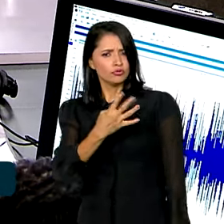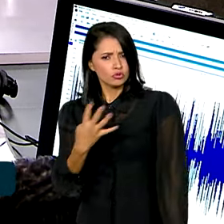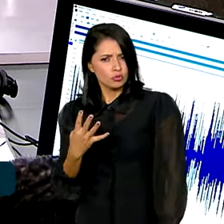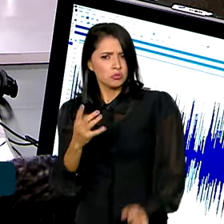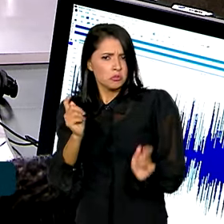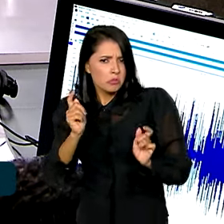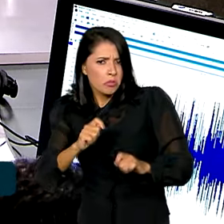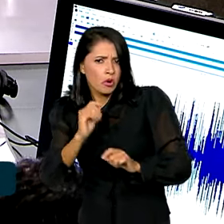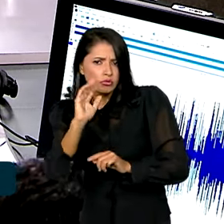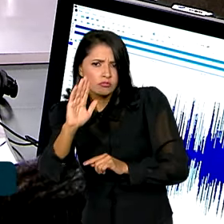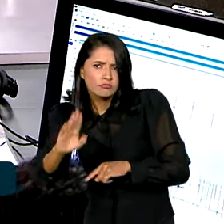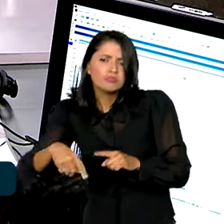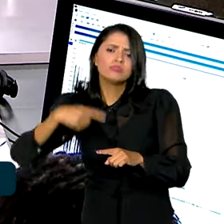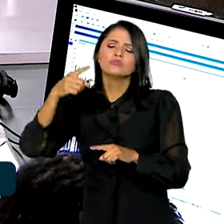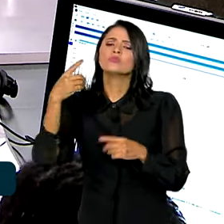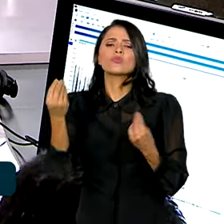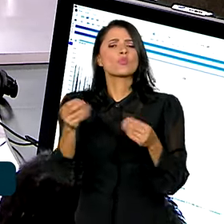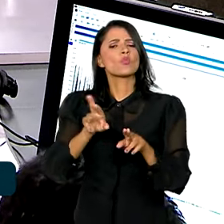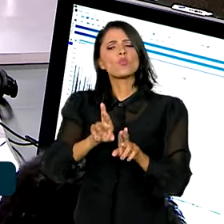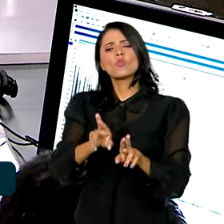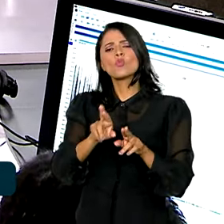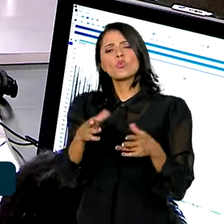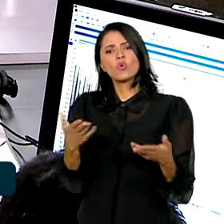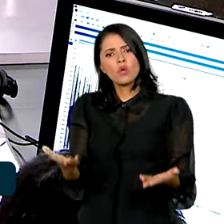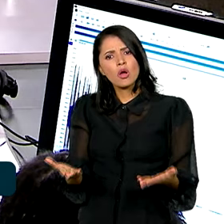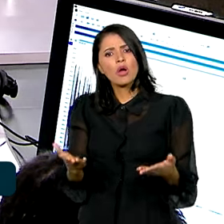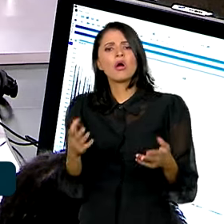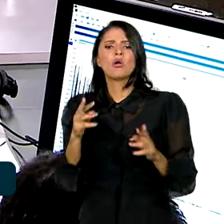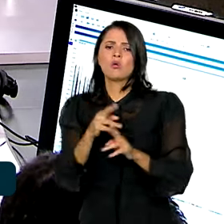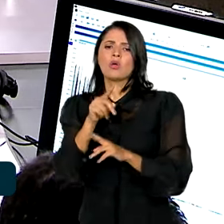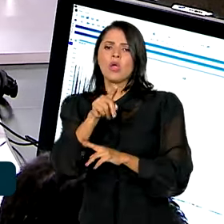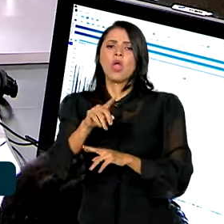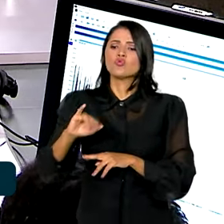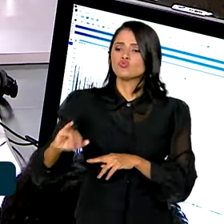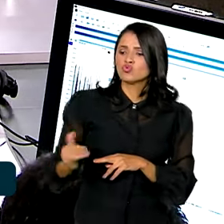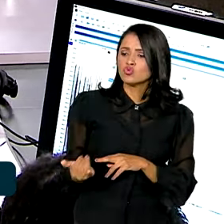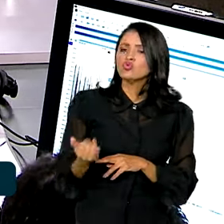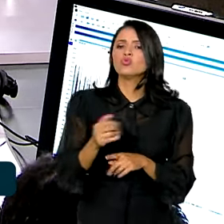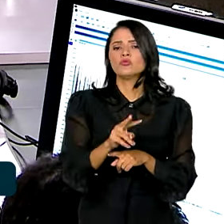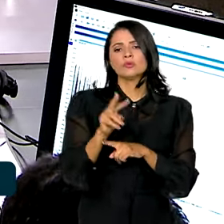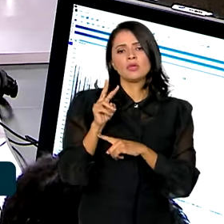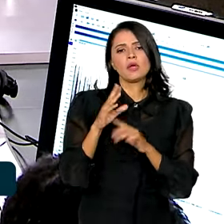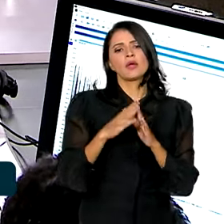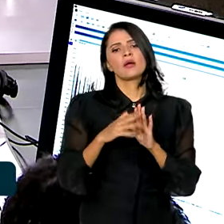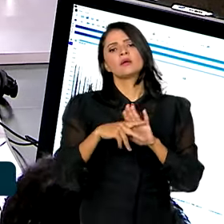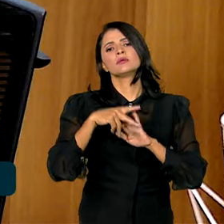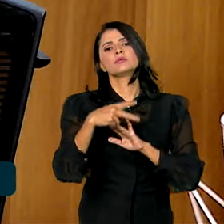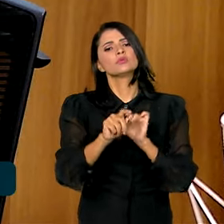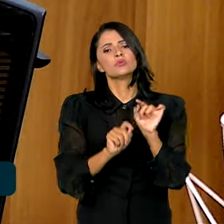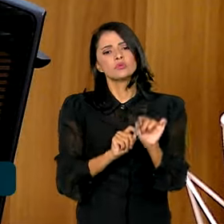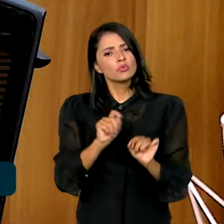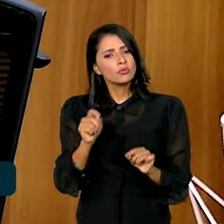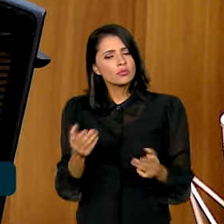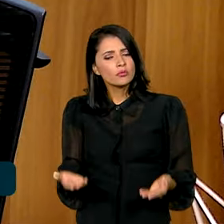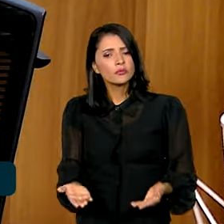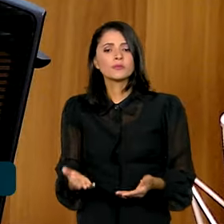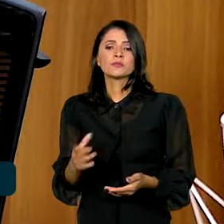podem ser superados? Qual é a expectativa em relação aos juros para o financiamento da Caixa própria? Nós temos